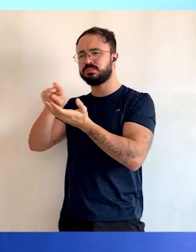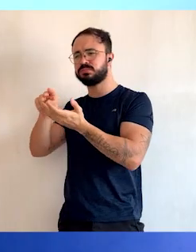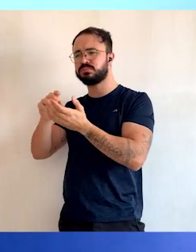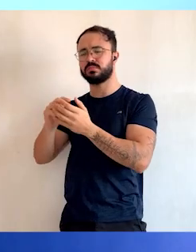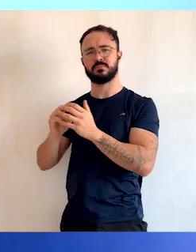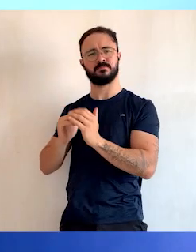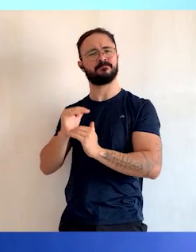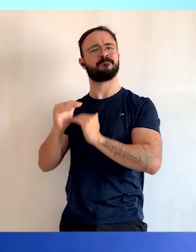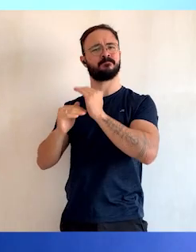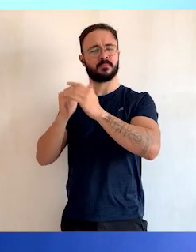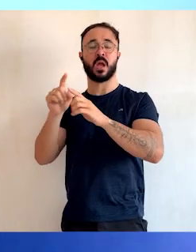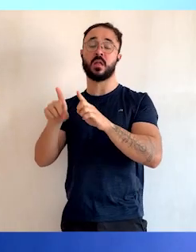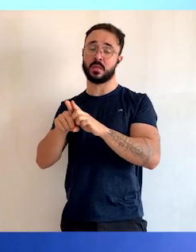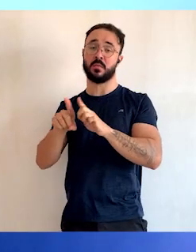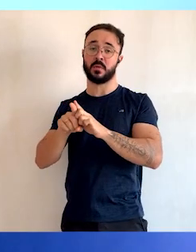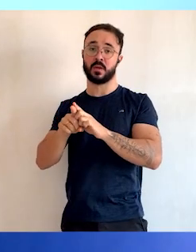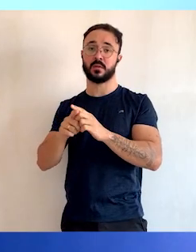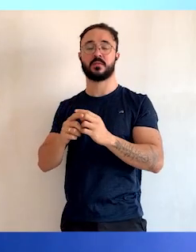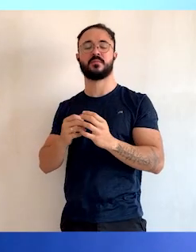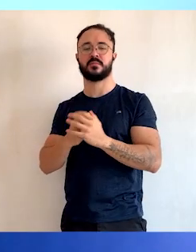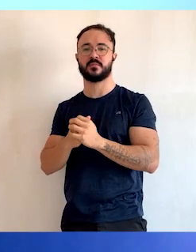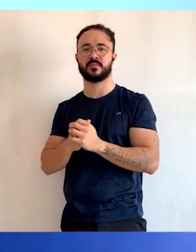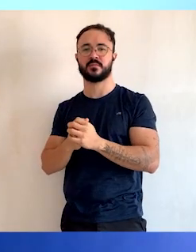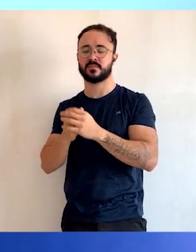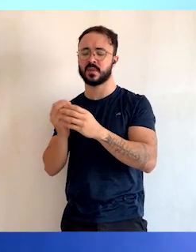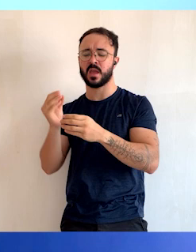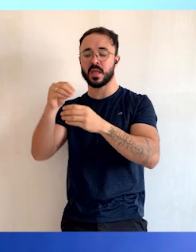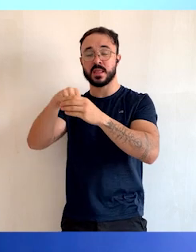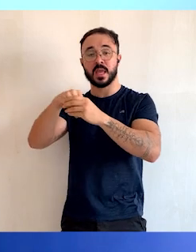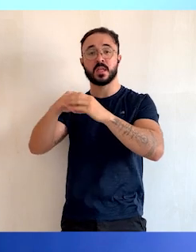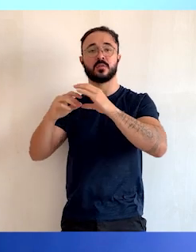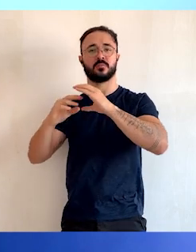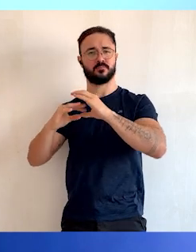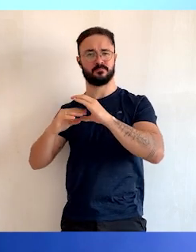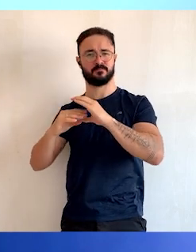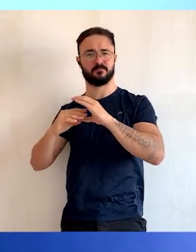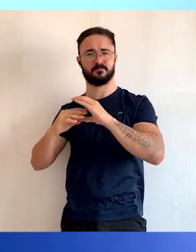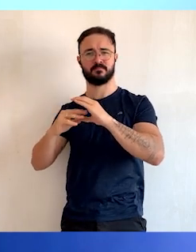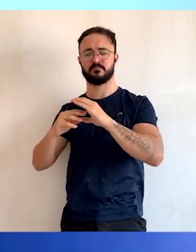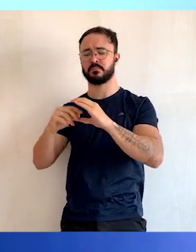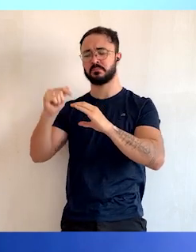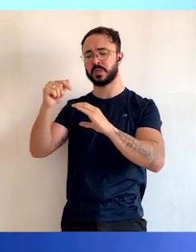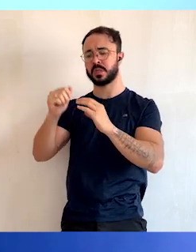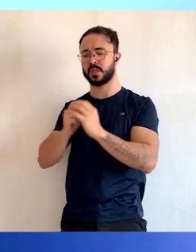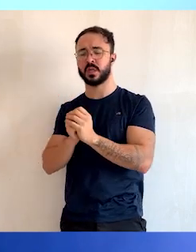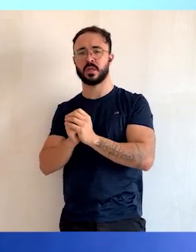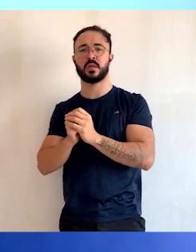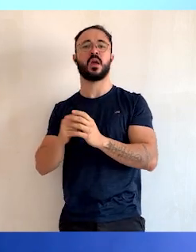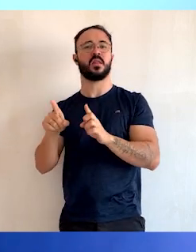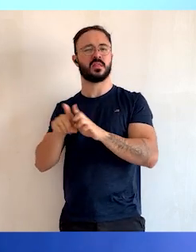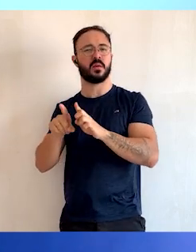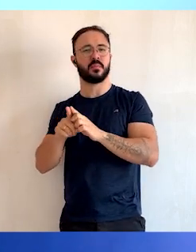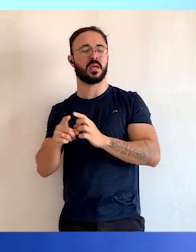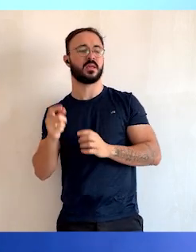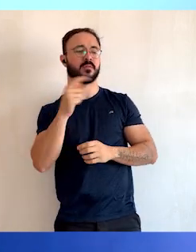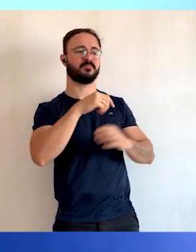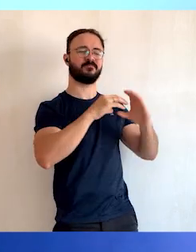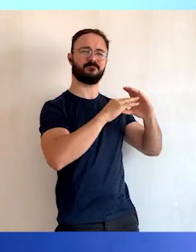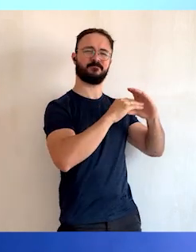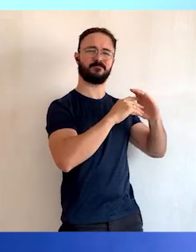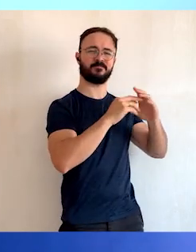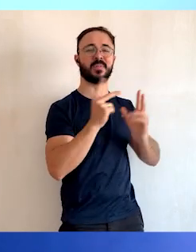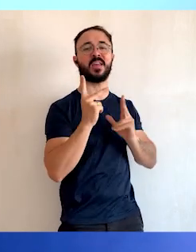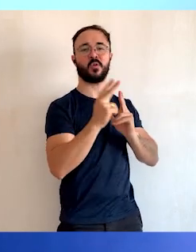e também existem nas células diferentes, nas células eucariontes. E podem